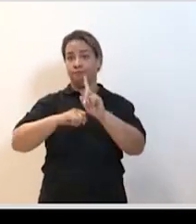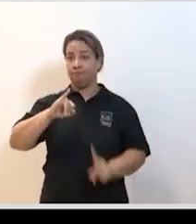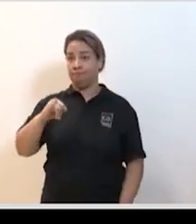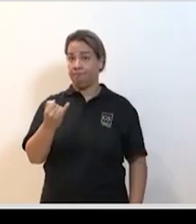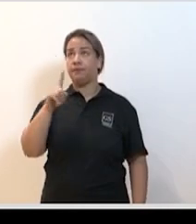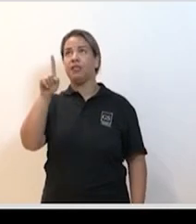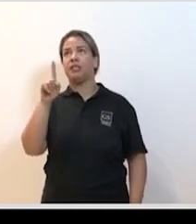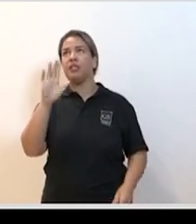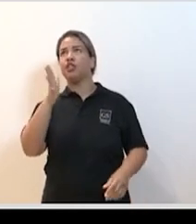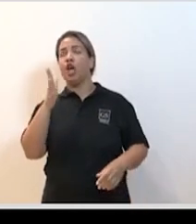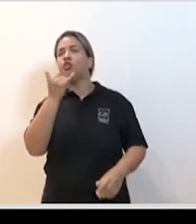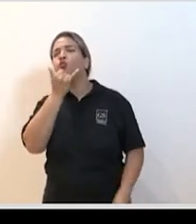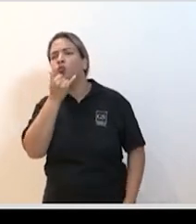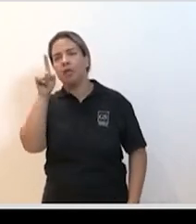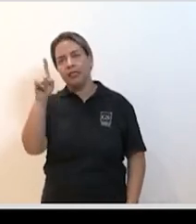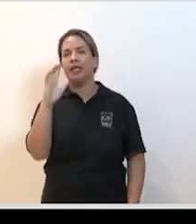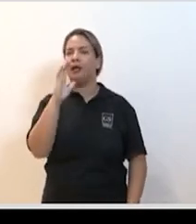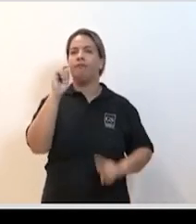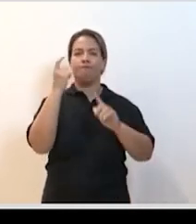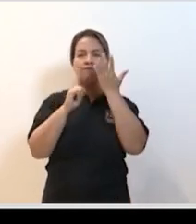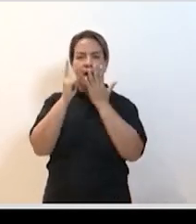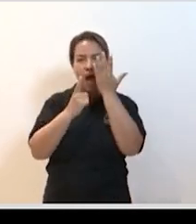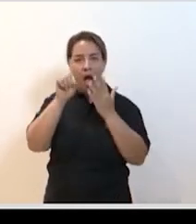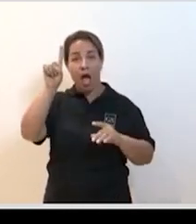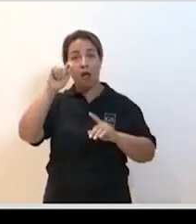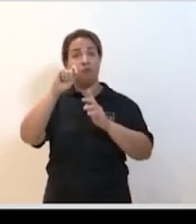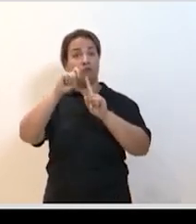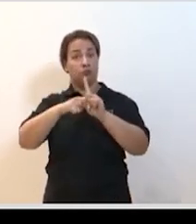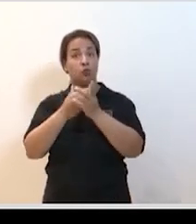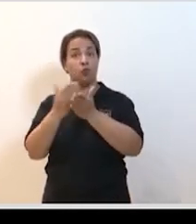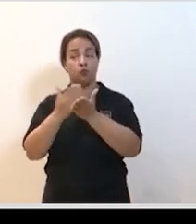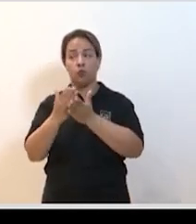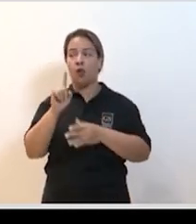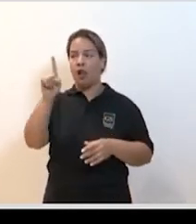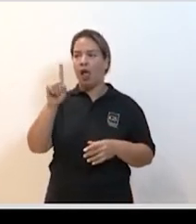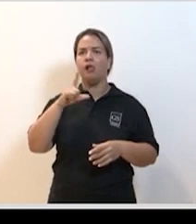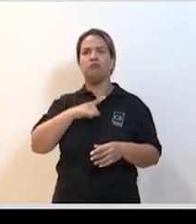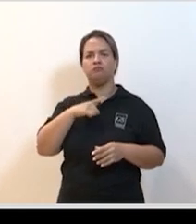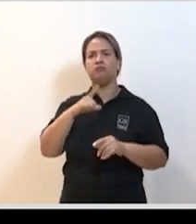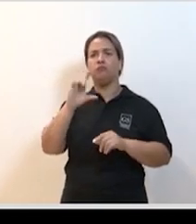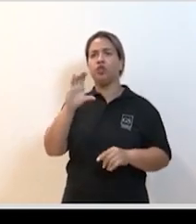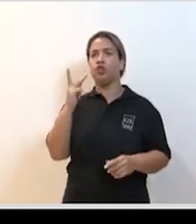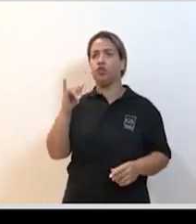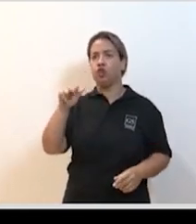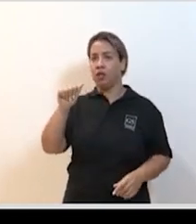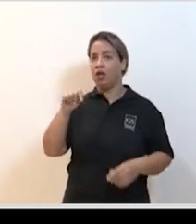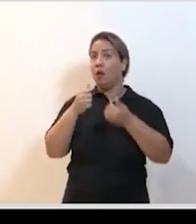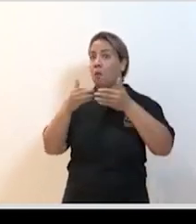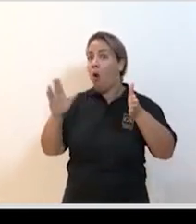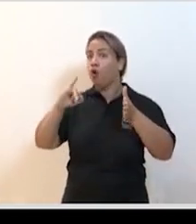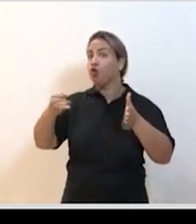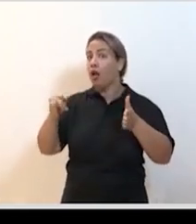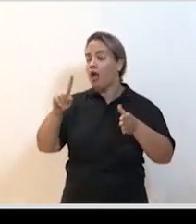Perdão, essa já é de fevereiro, na verdade. Sobre os novos casos que apareceram na China. Pode passar? A primeira publicação já é de janeiro. E